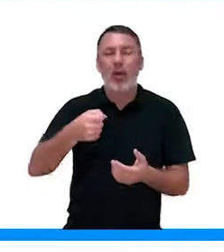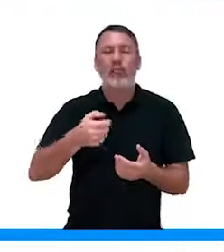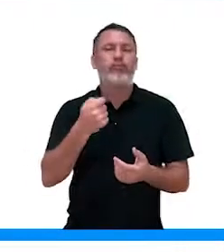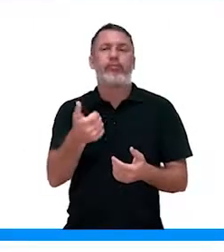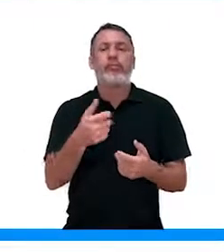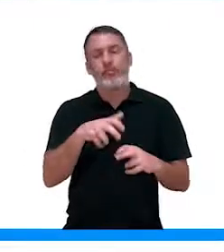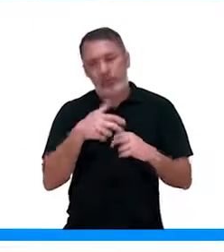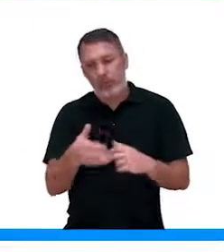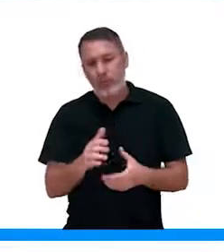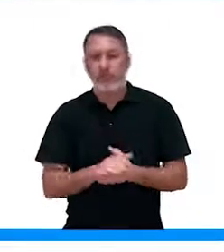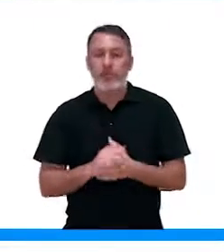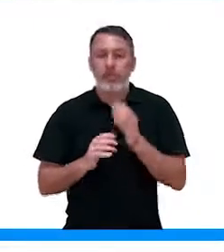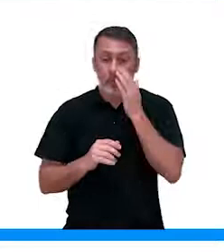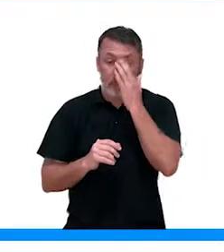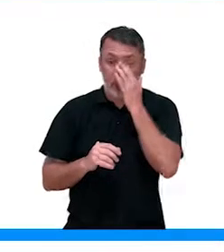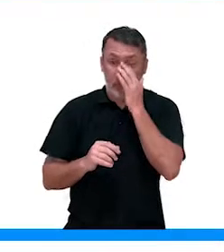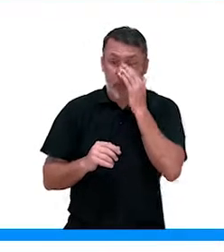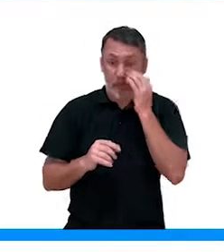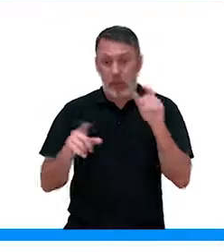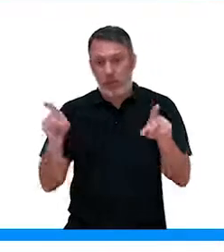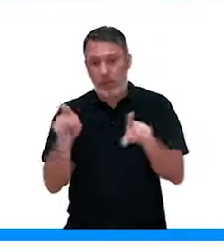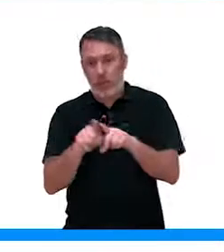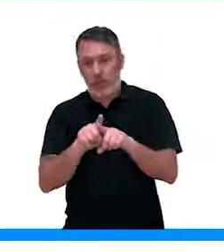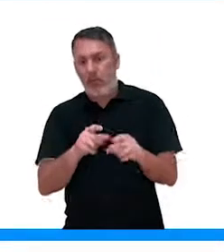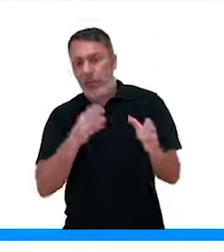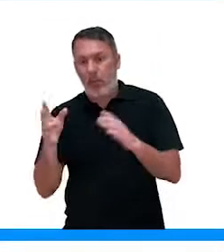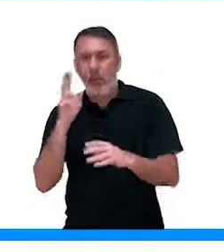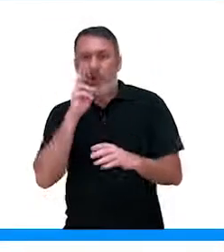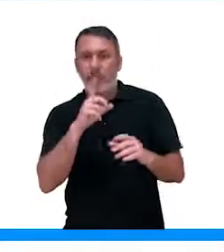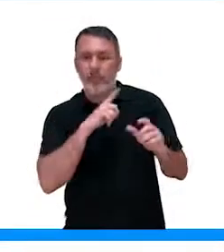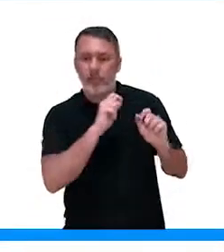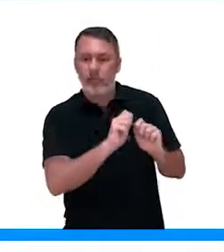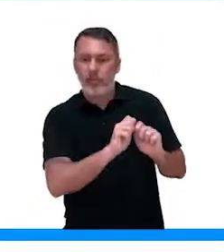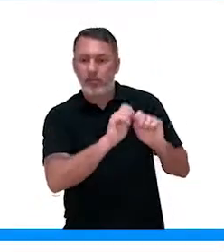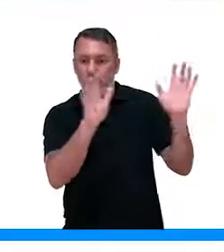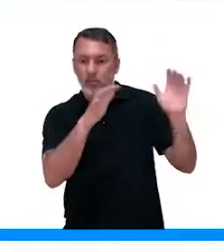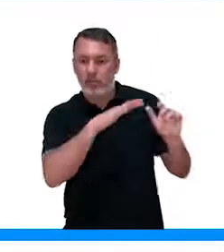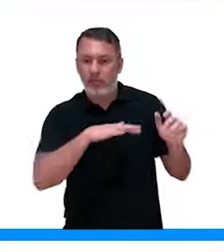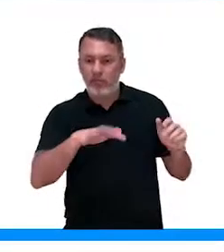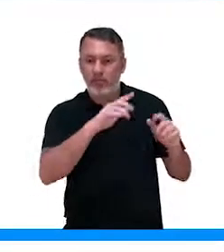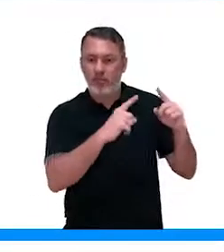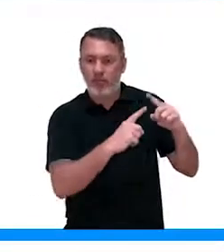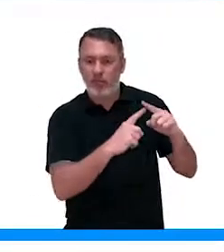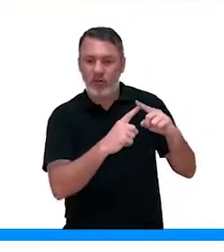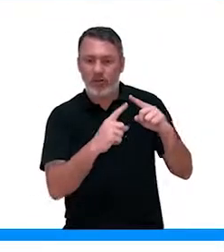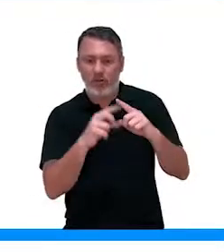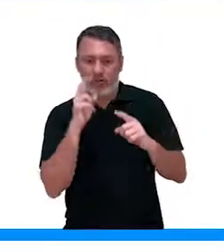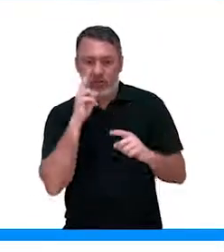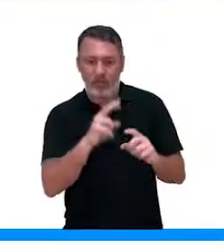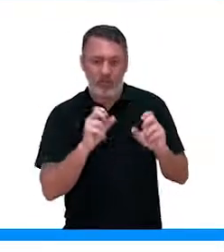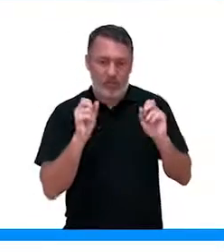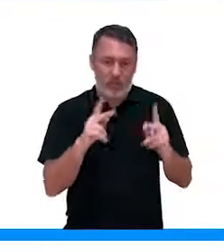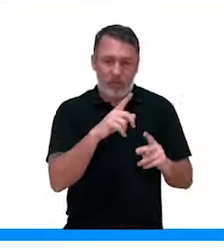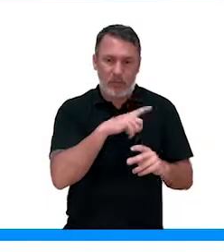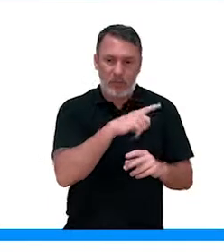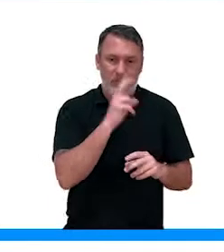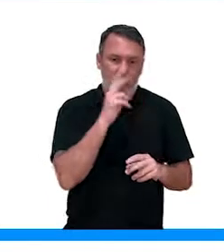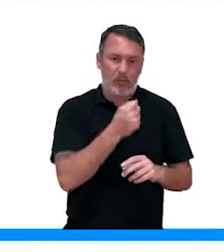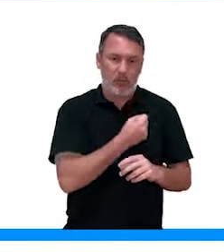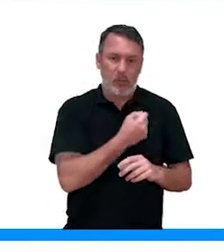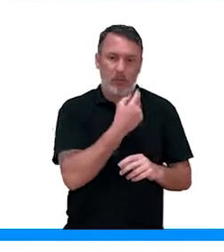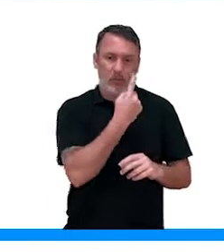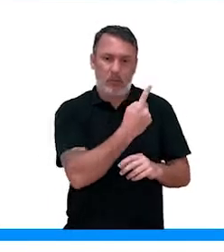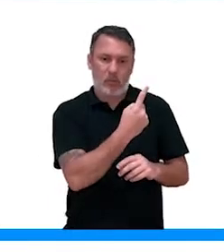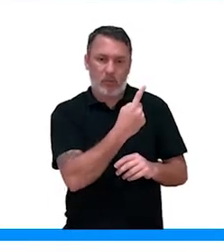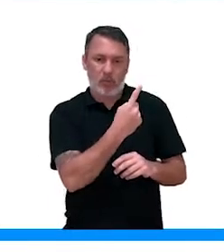consegue ver mais ou menos a área de atuação, os numerozinhos estão relacionados com os tipos de hormônios vegetais, ok? Lá no